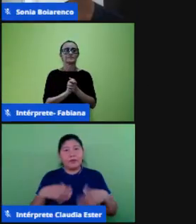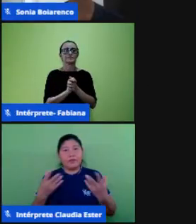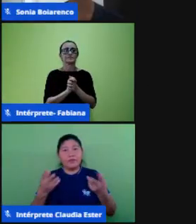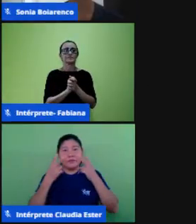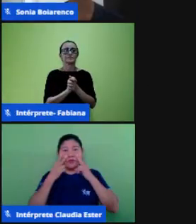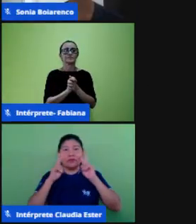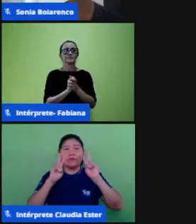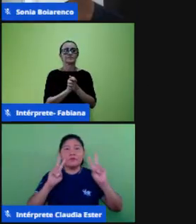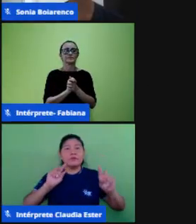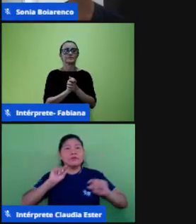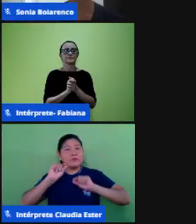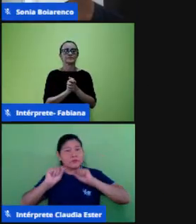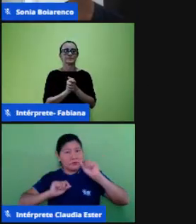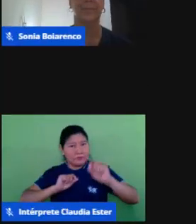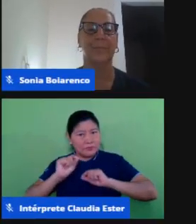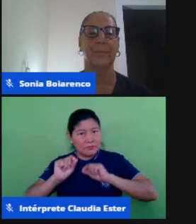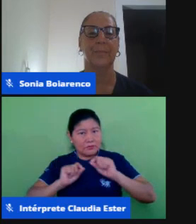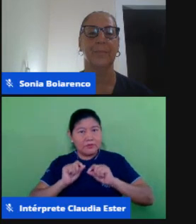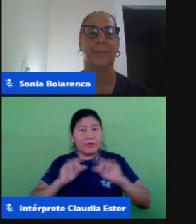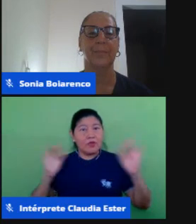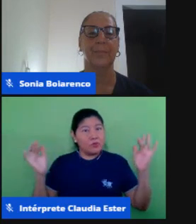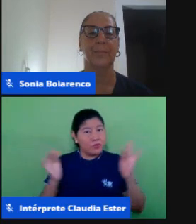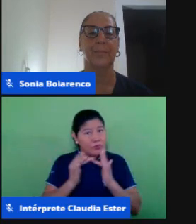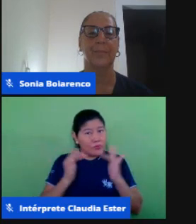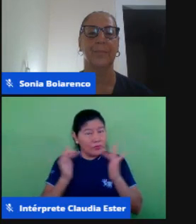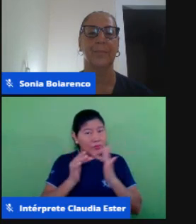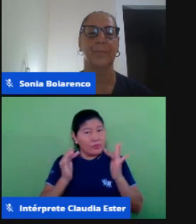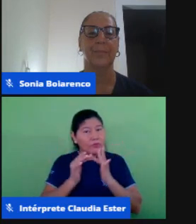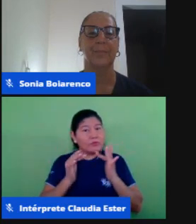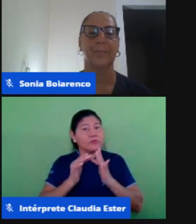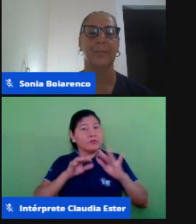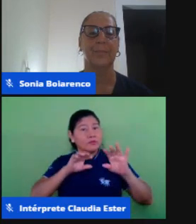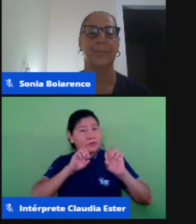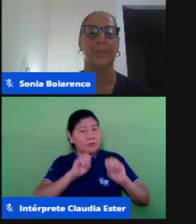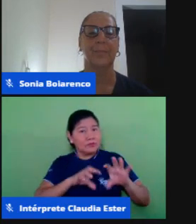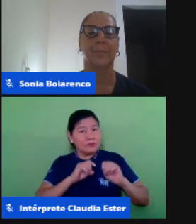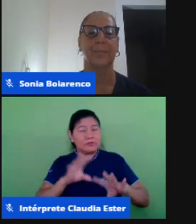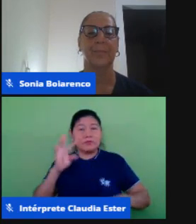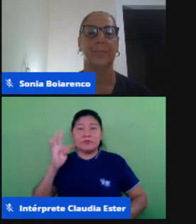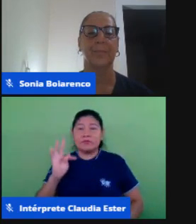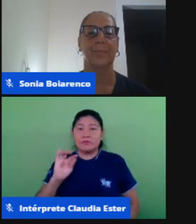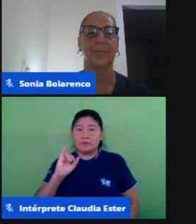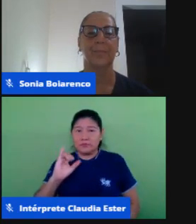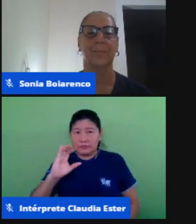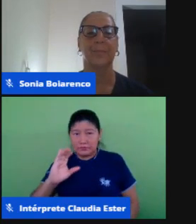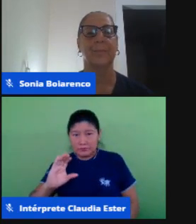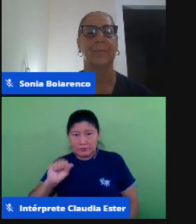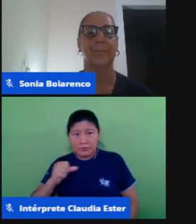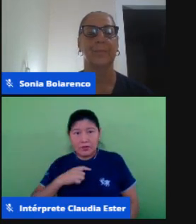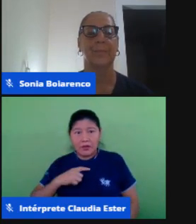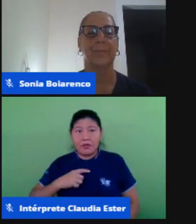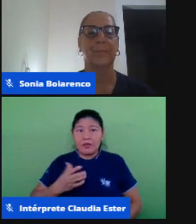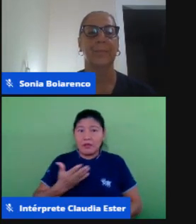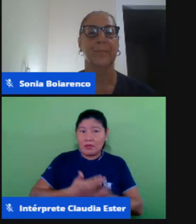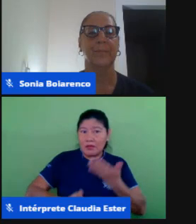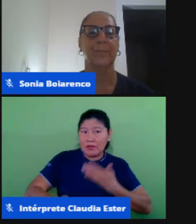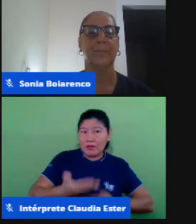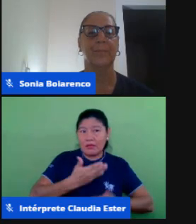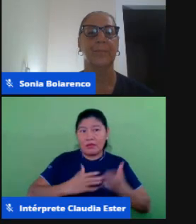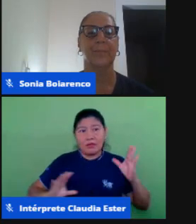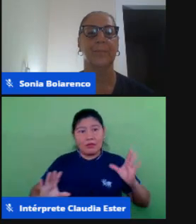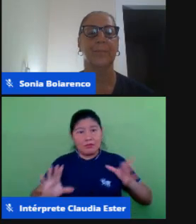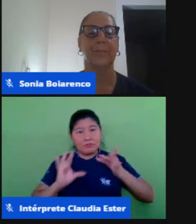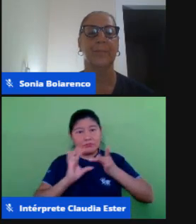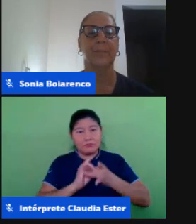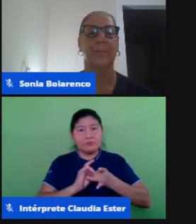proximidade uma proximidade uma conectividade digital ela também distancia do ponto de vista do